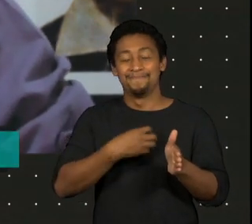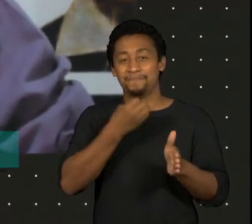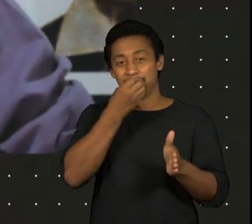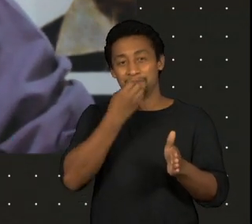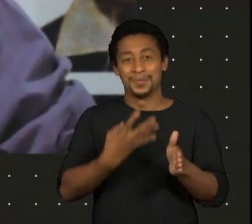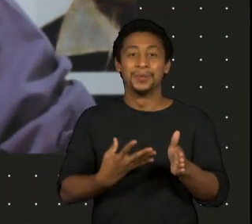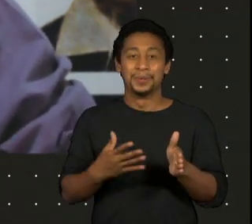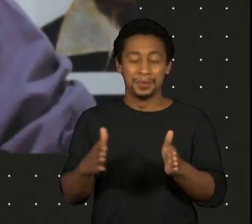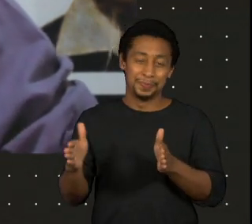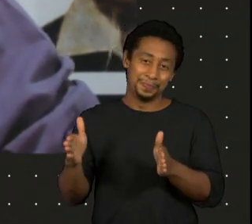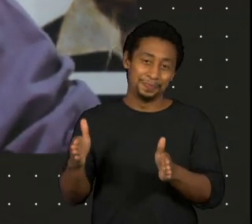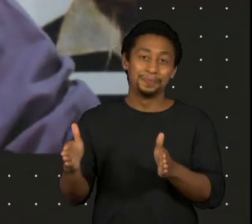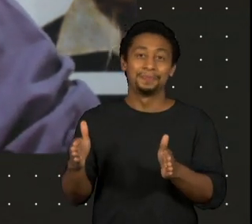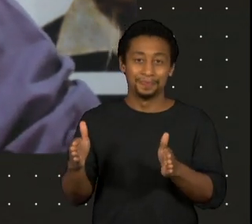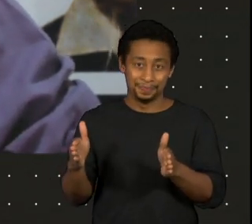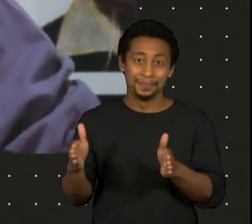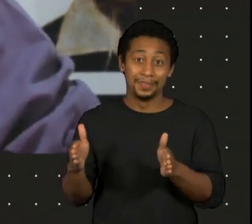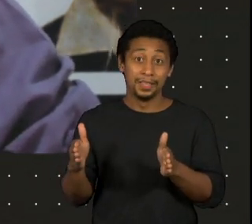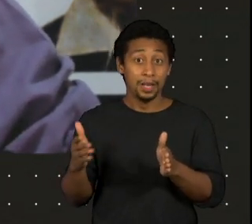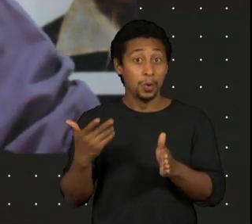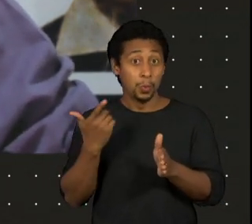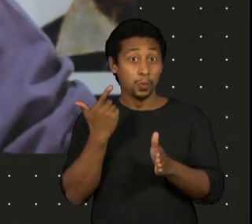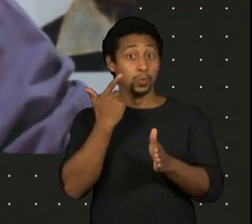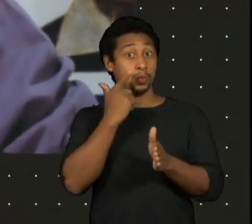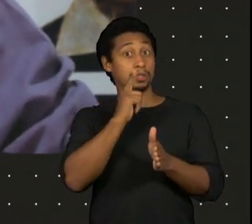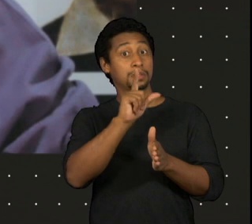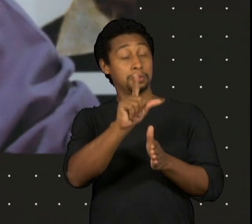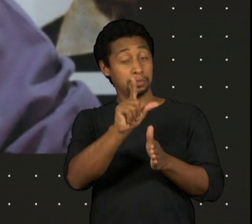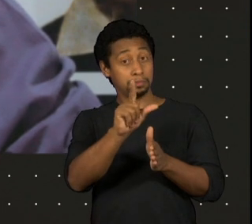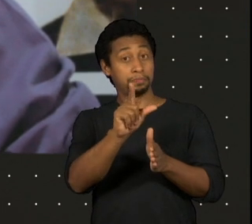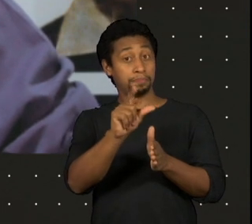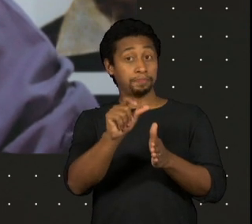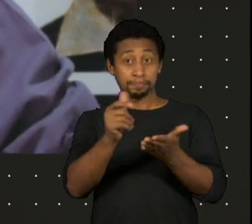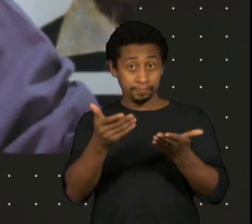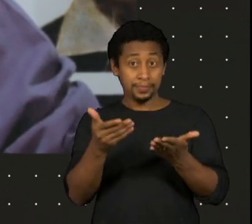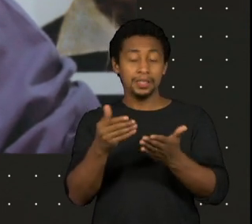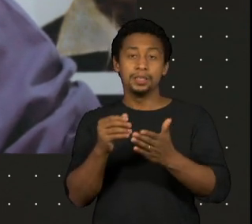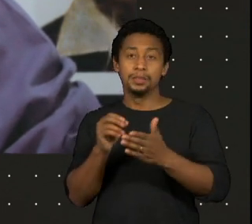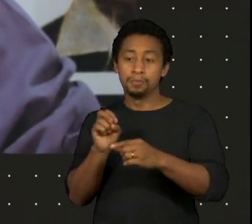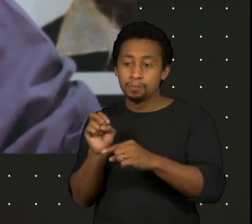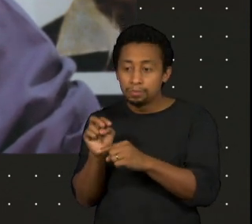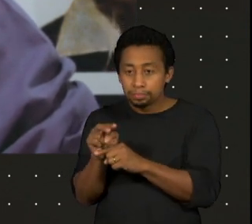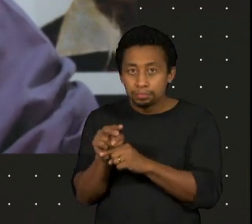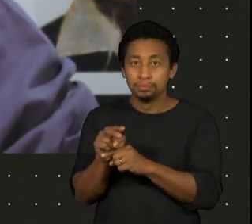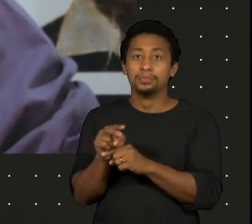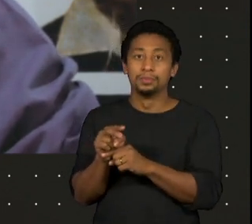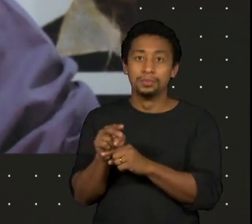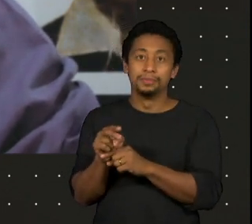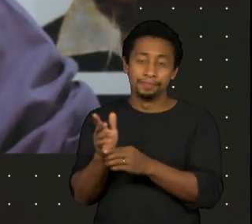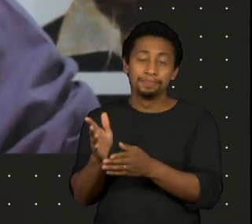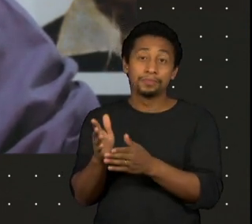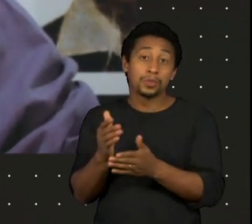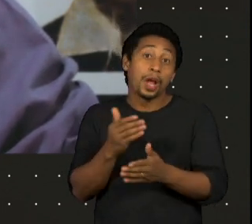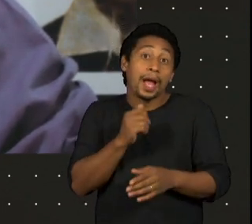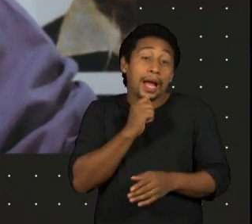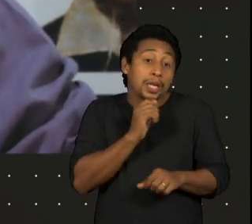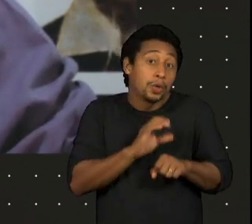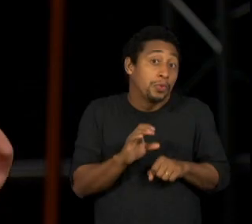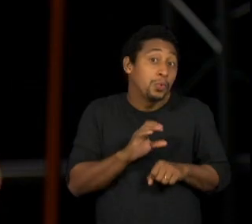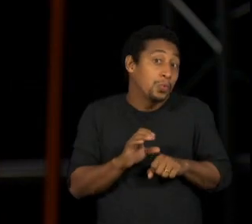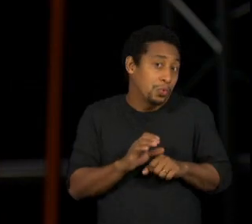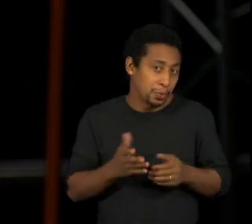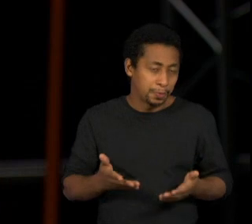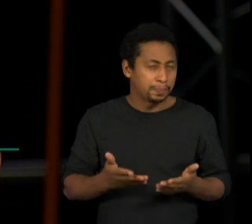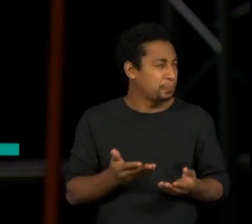foi o momento em que eu tive a primeira prisão, ainda quando estava fazendo o curso do Arena. Como é que foi